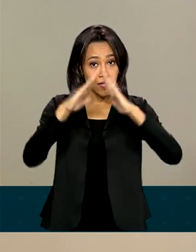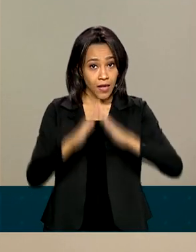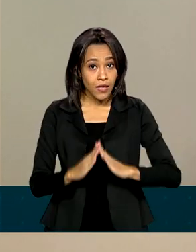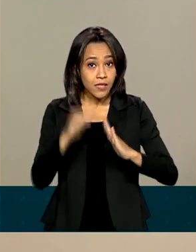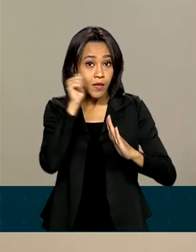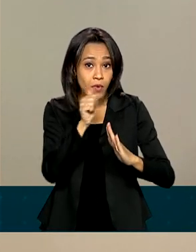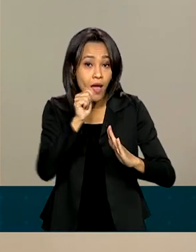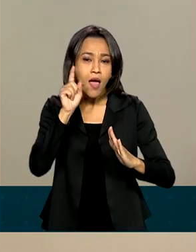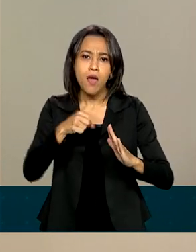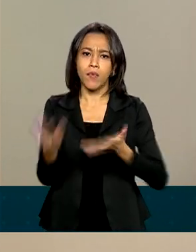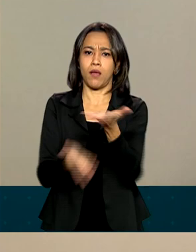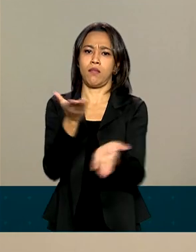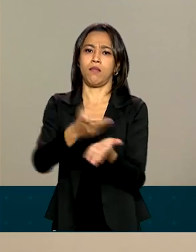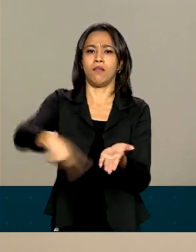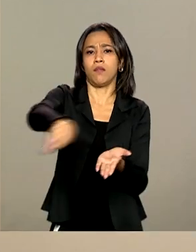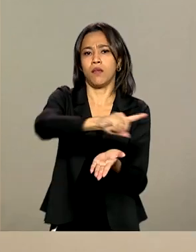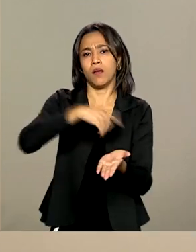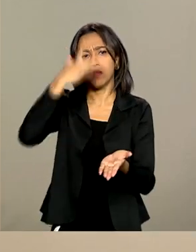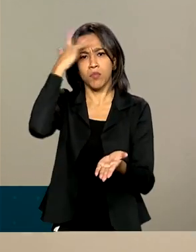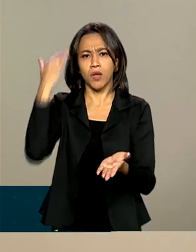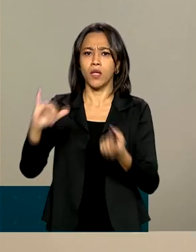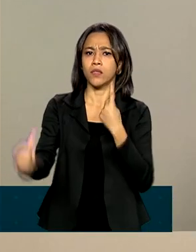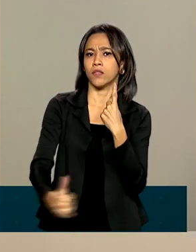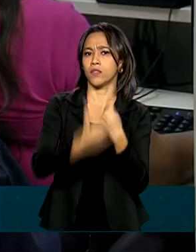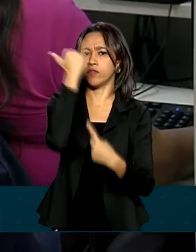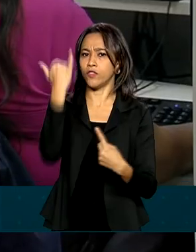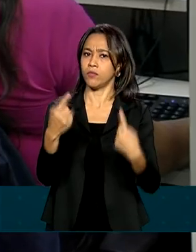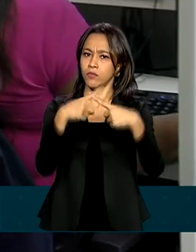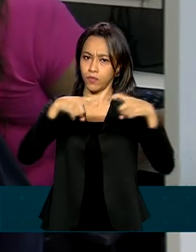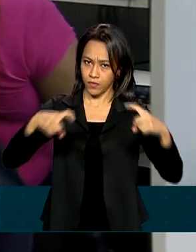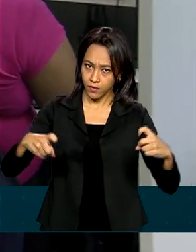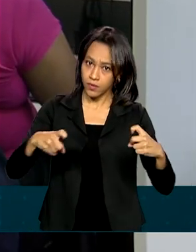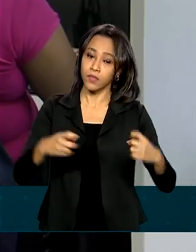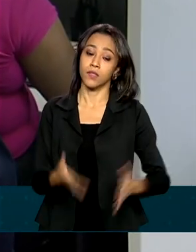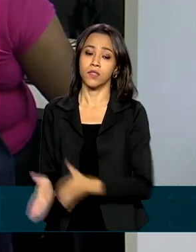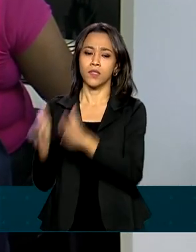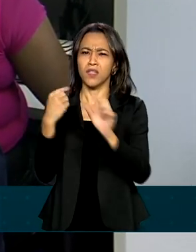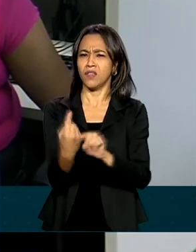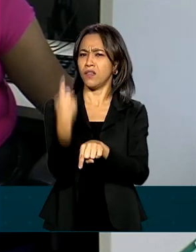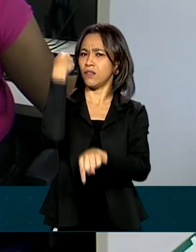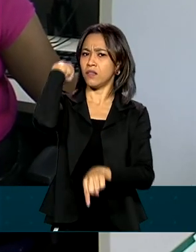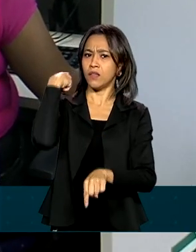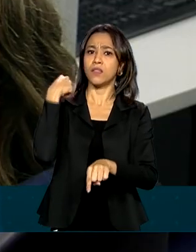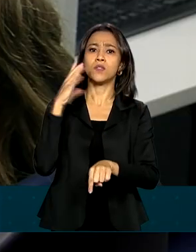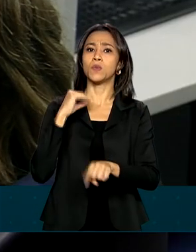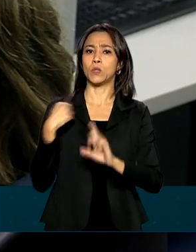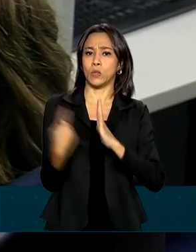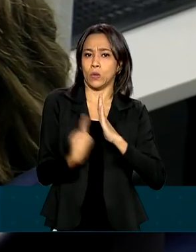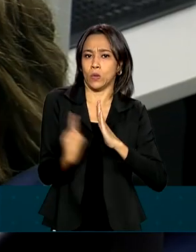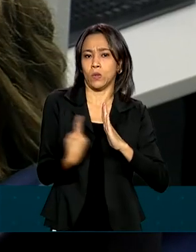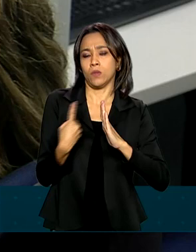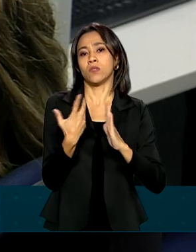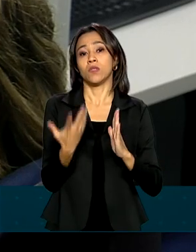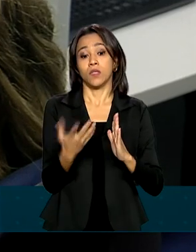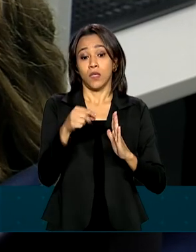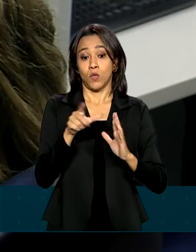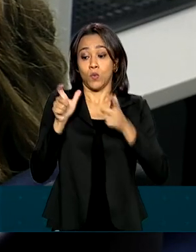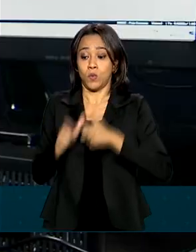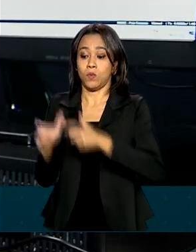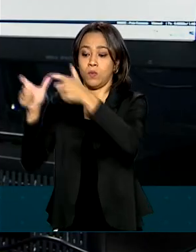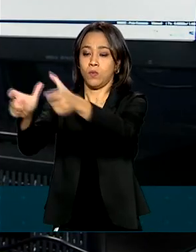humanizado às mulheres em situação de violência no Distrito Federal. E desde o início do isolamento, os centros de